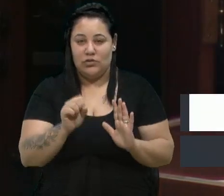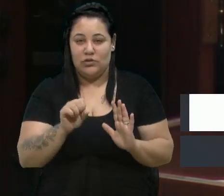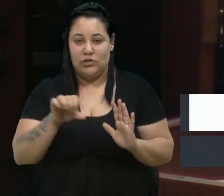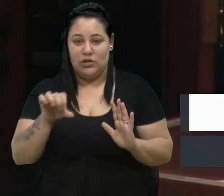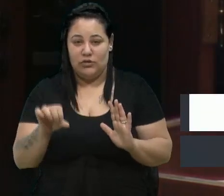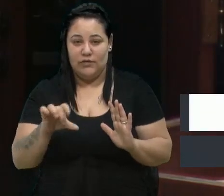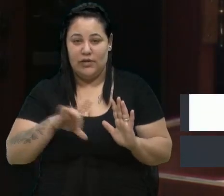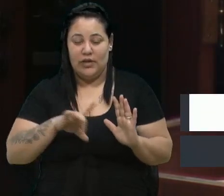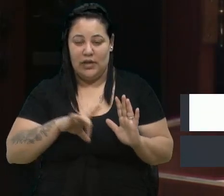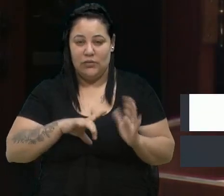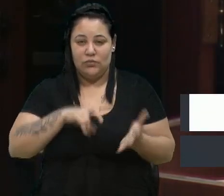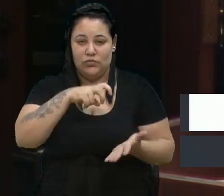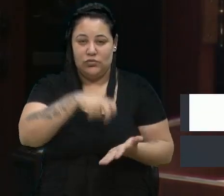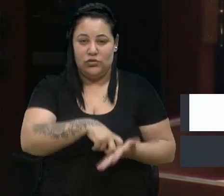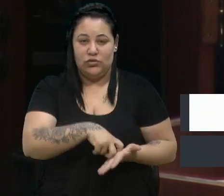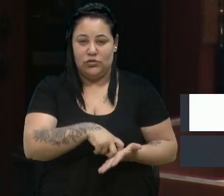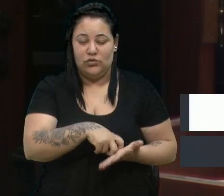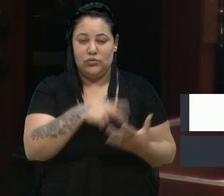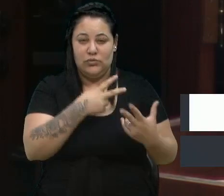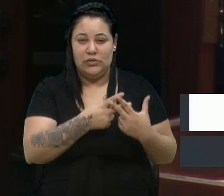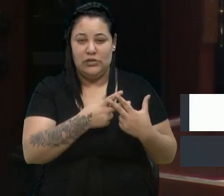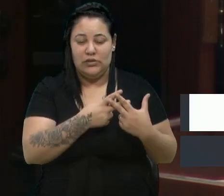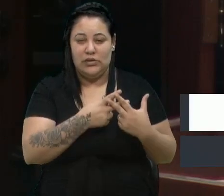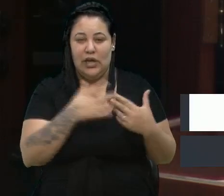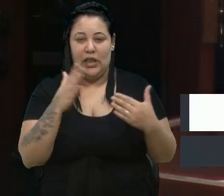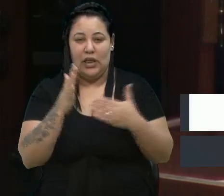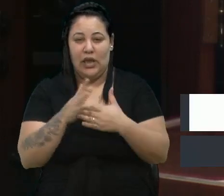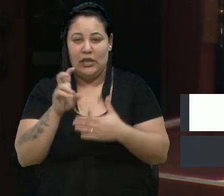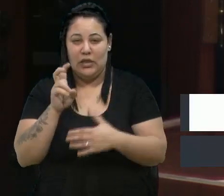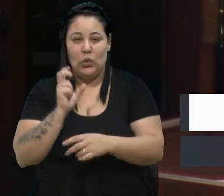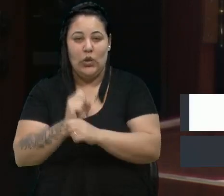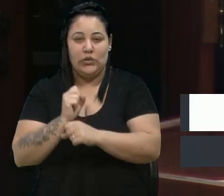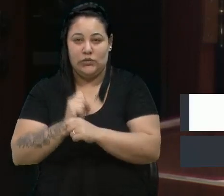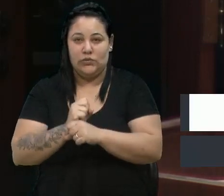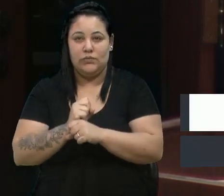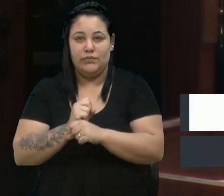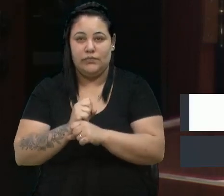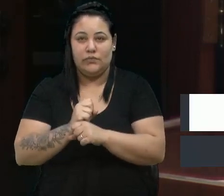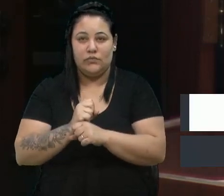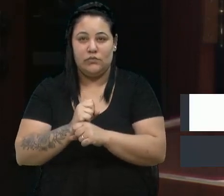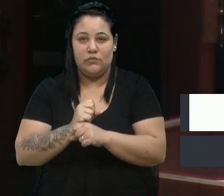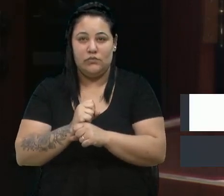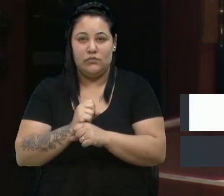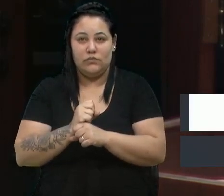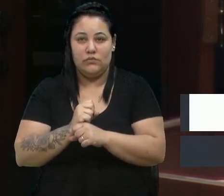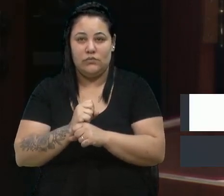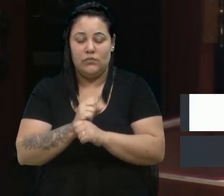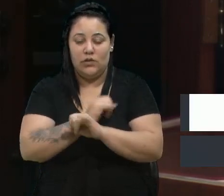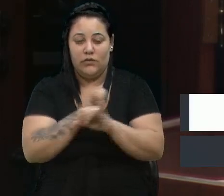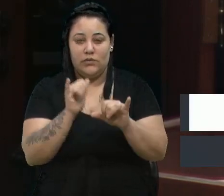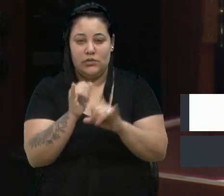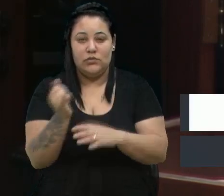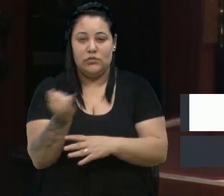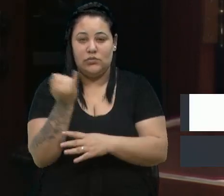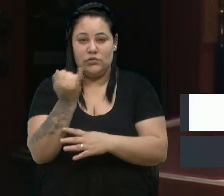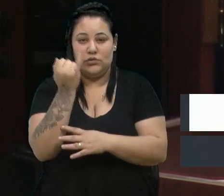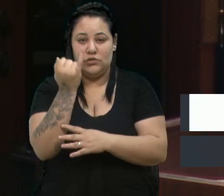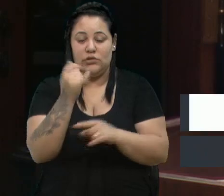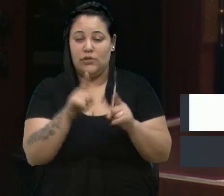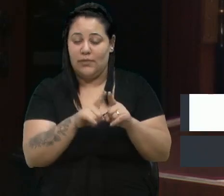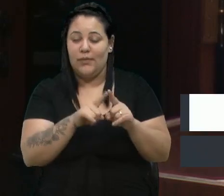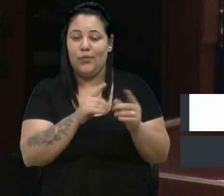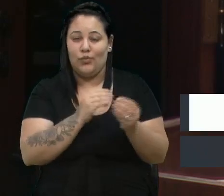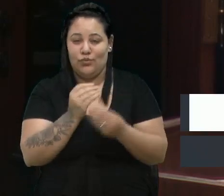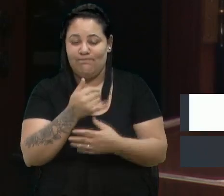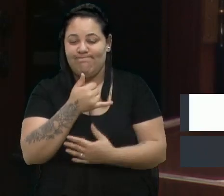de reclusão de até cinco anos. Dado importante e que é muito triste